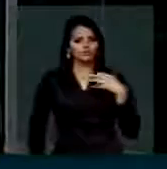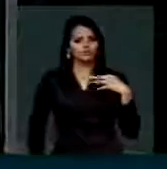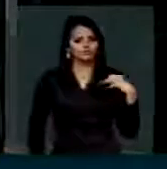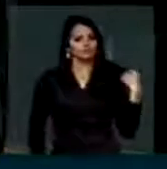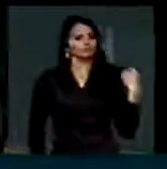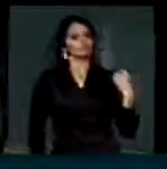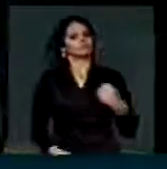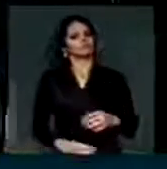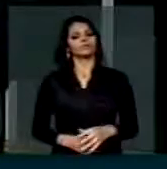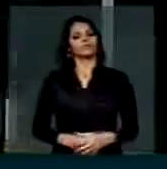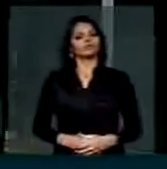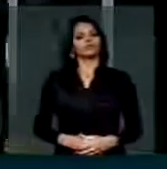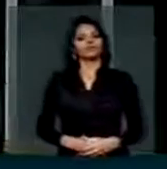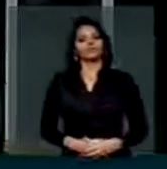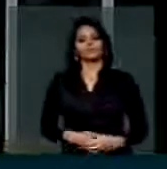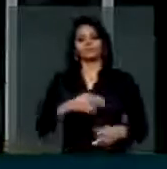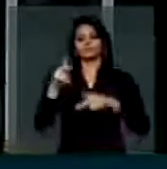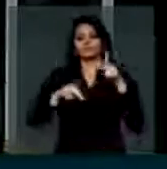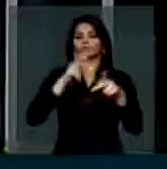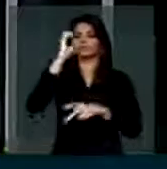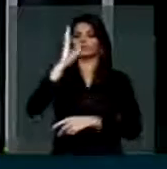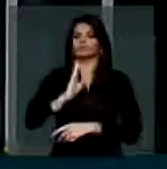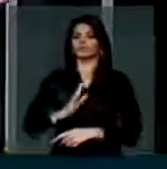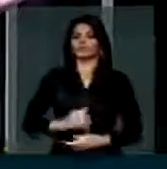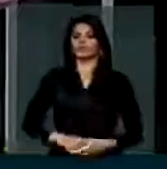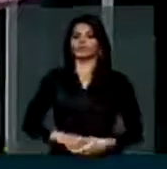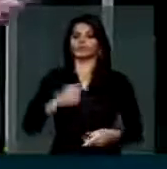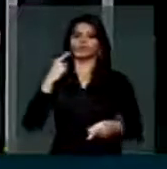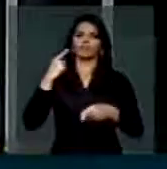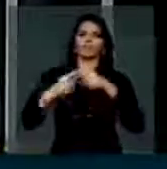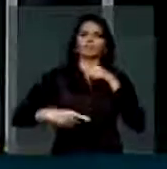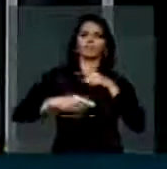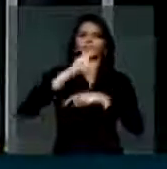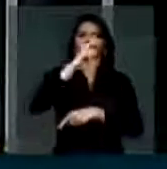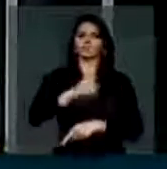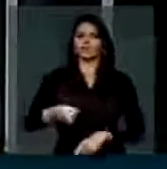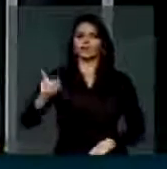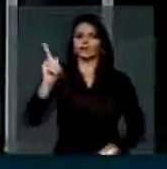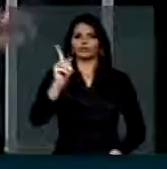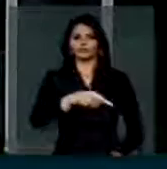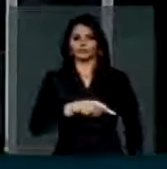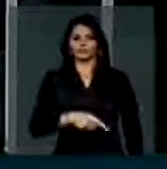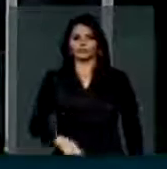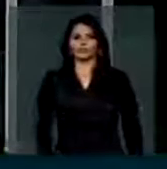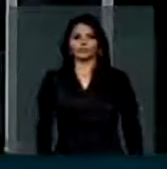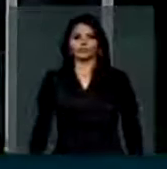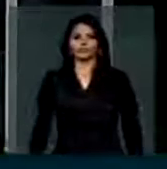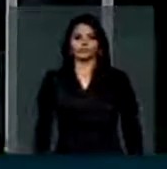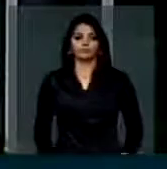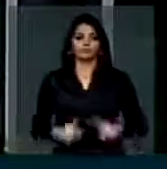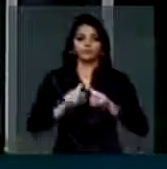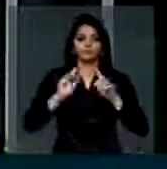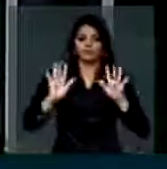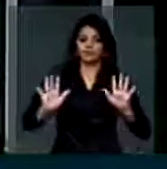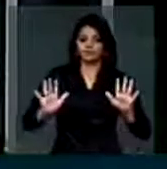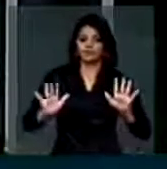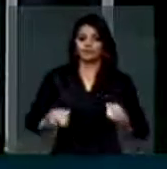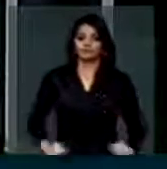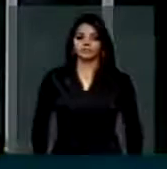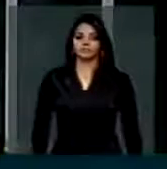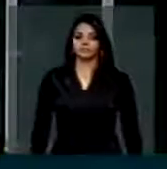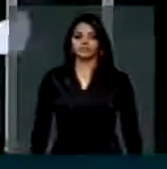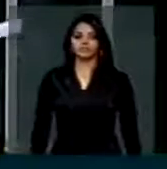deputado, povo brasileiro, vetaram. Mas o que, sabe, deputado Amauri,